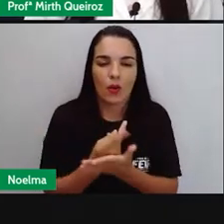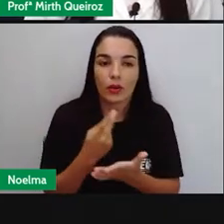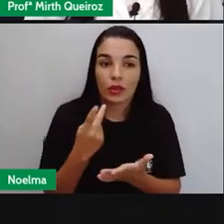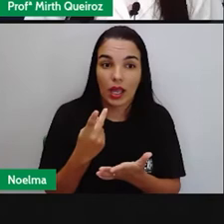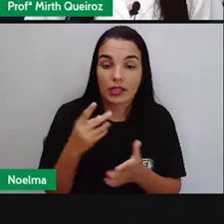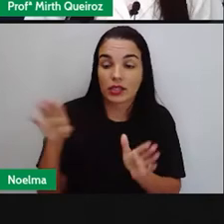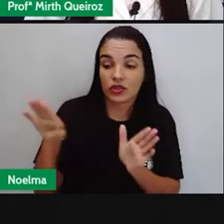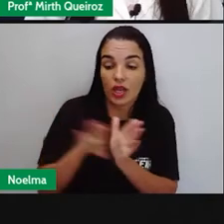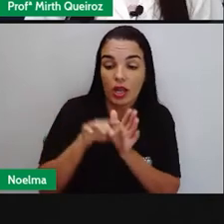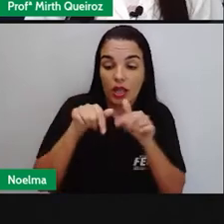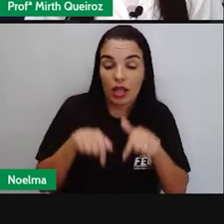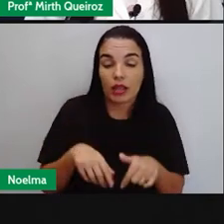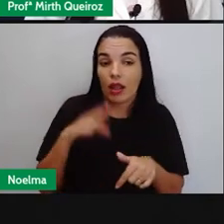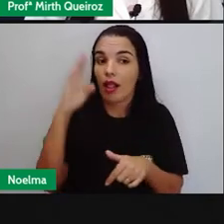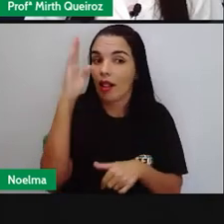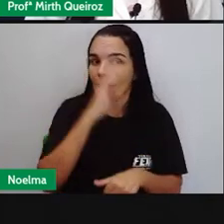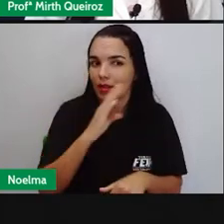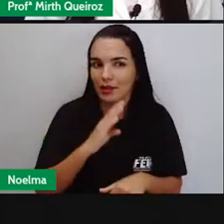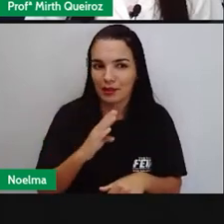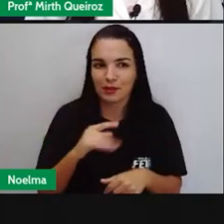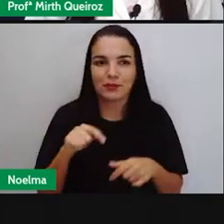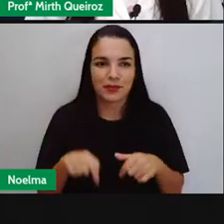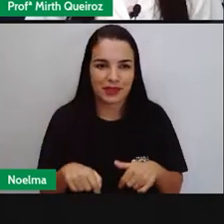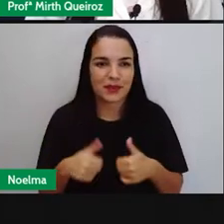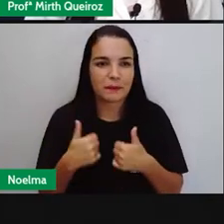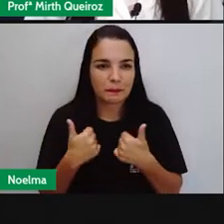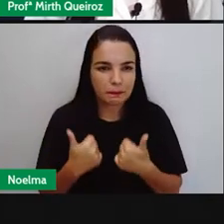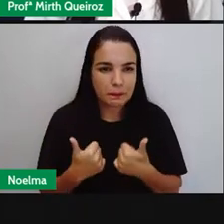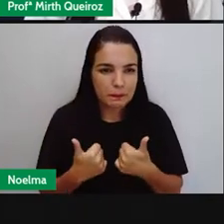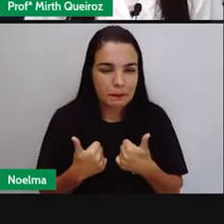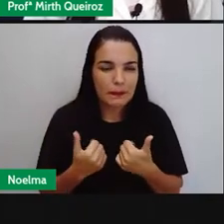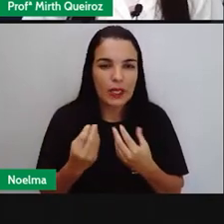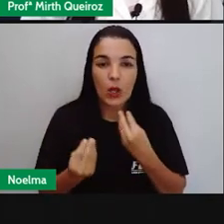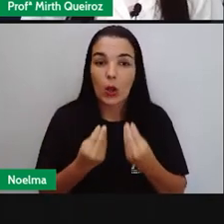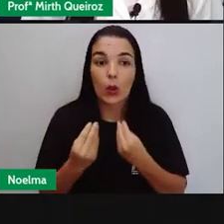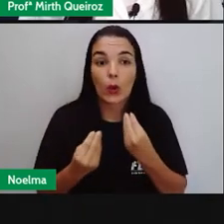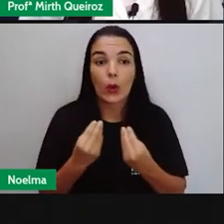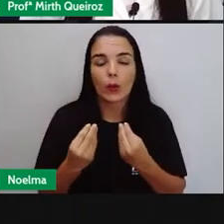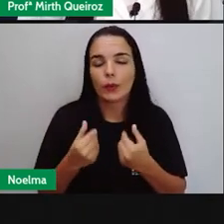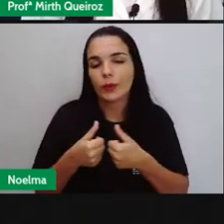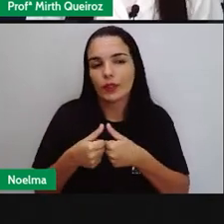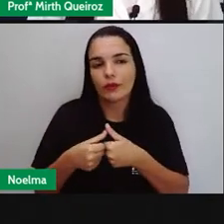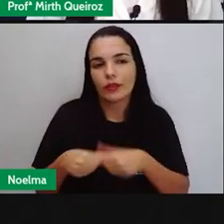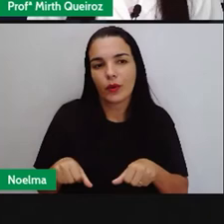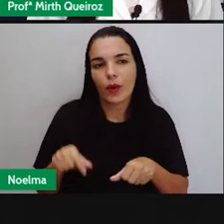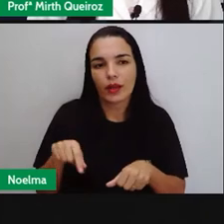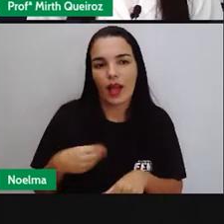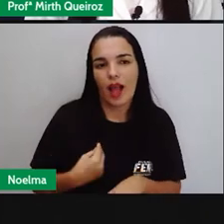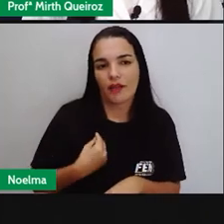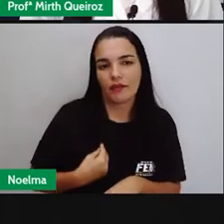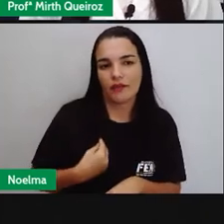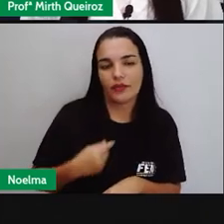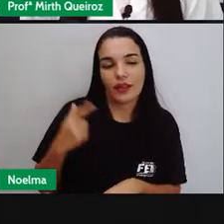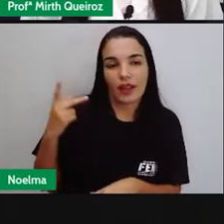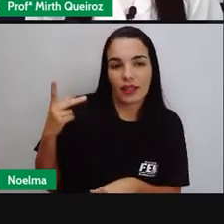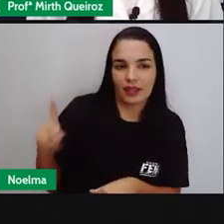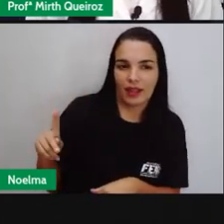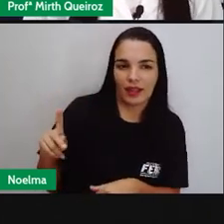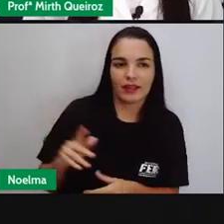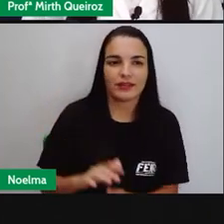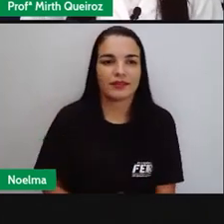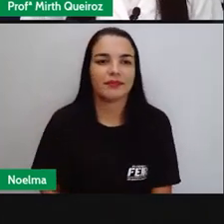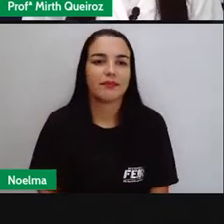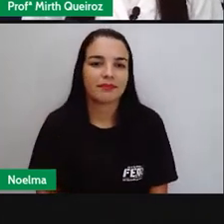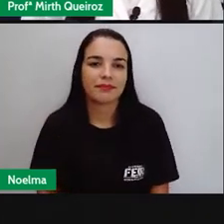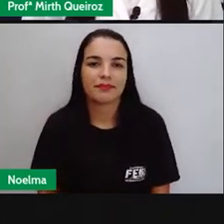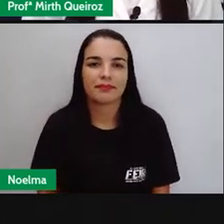momento da vinda delas, do momento que elas imigraram aqui para o Brasil, como é que foi a vida delas, ou como está sendo a